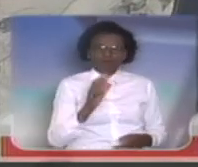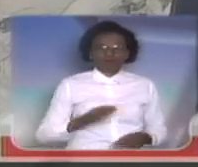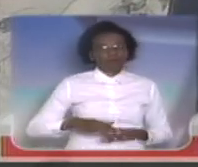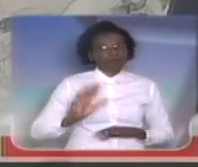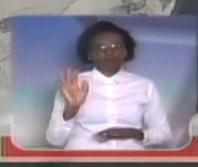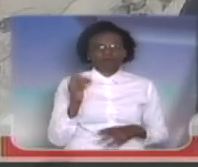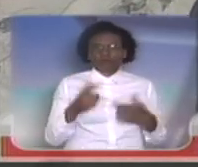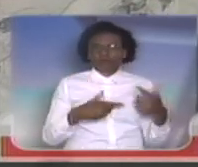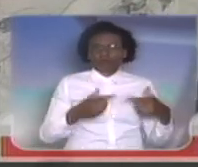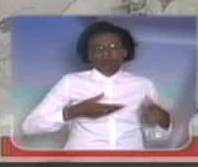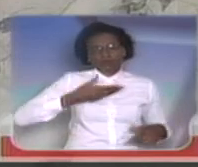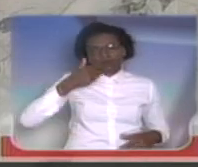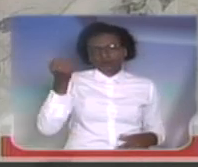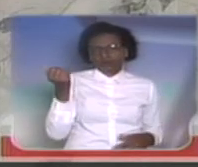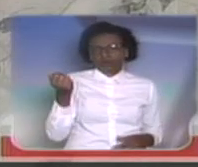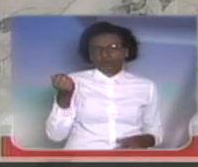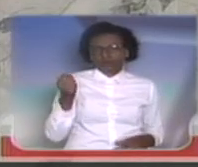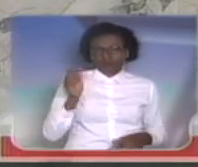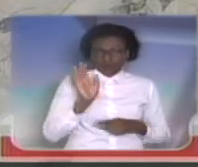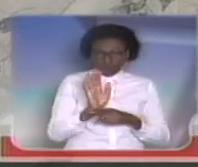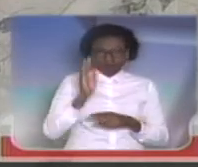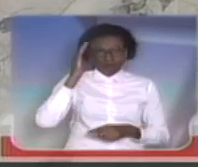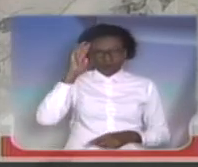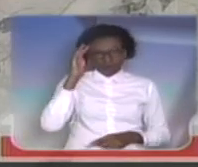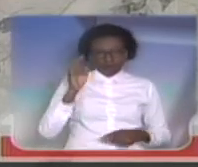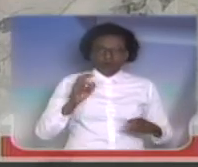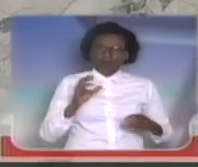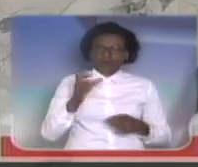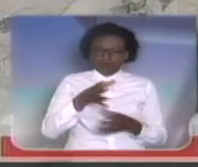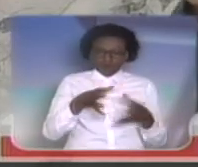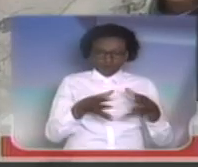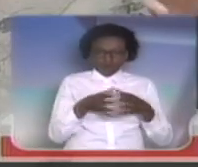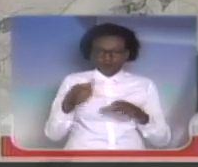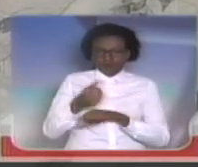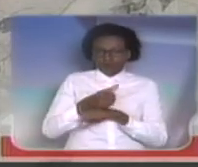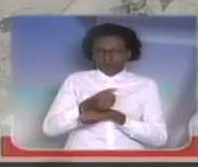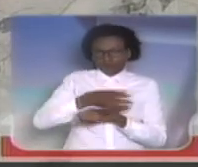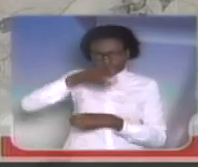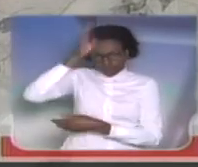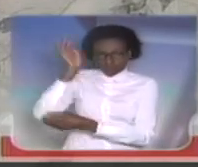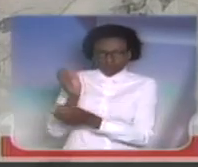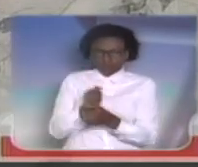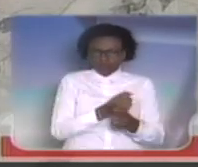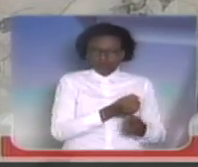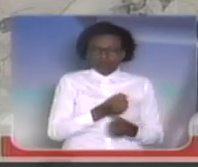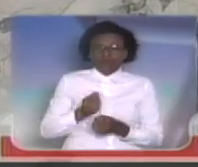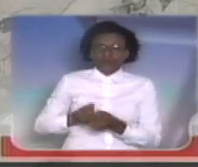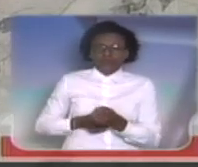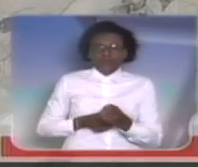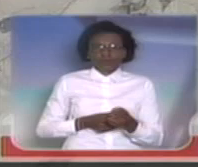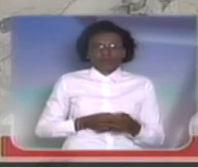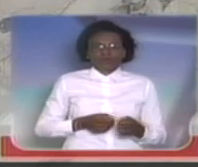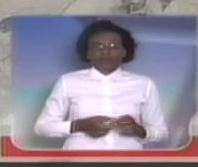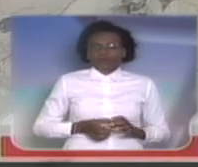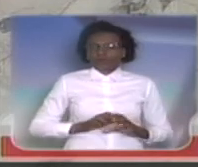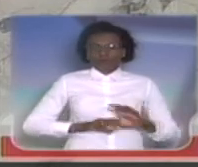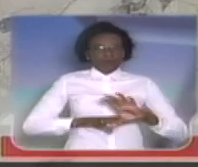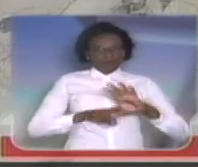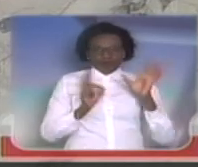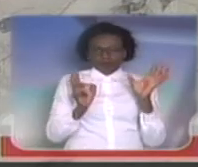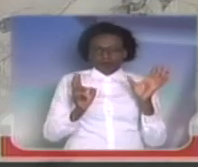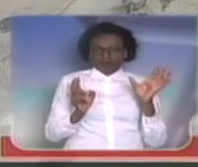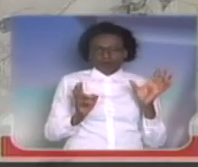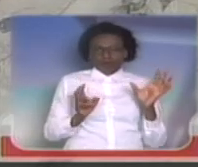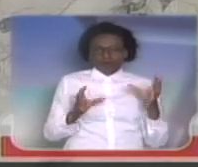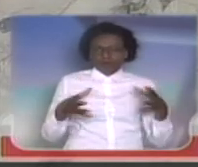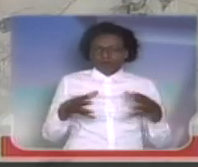senhores terem uma ideia, com a emancipação do corpo de bombeiros, os bombeiros voluntários e bombeiros municipais passariam a ser controlados